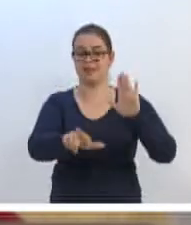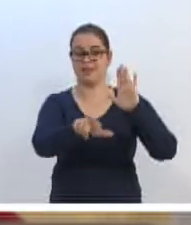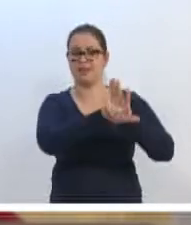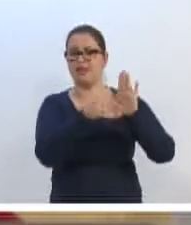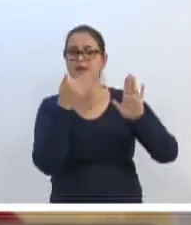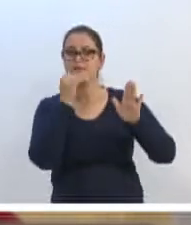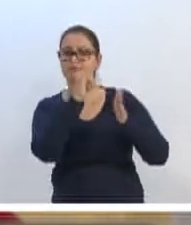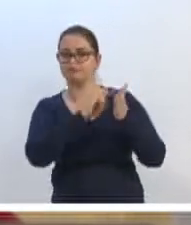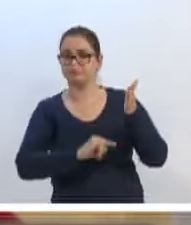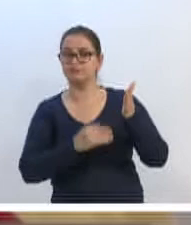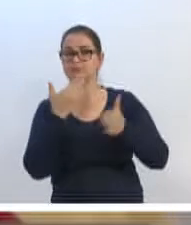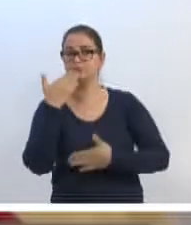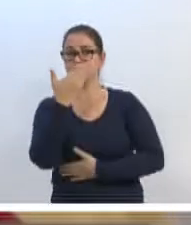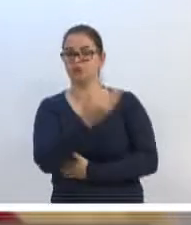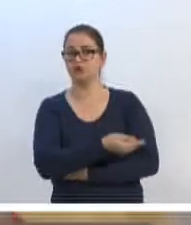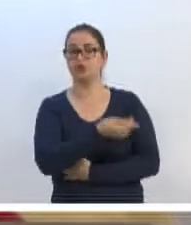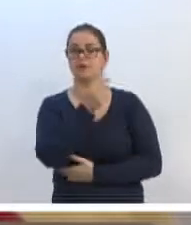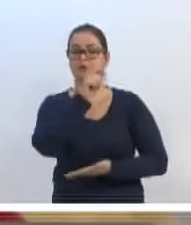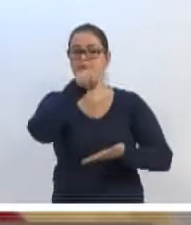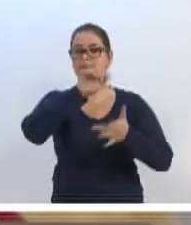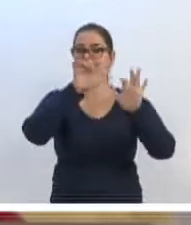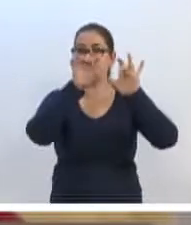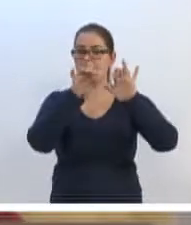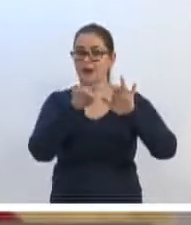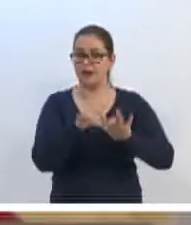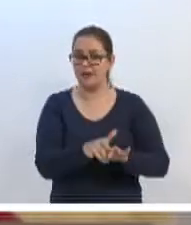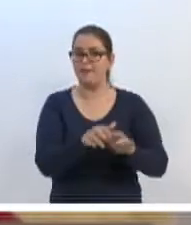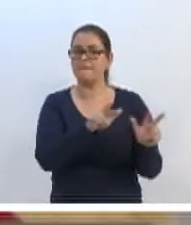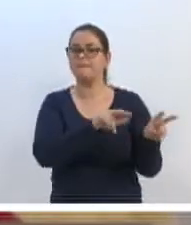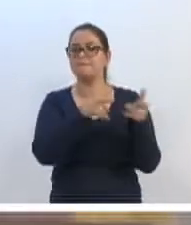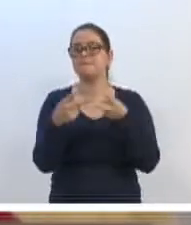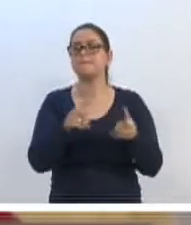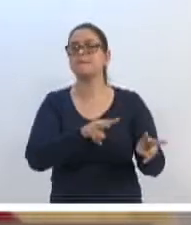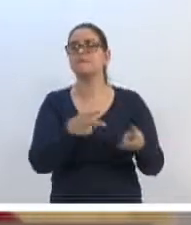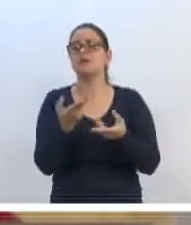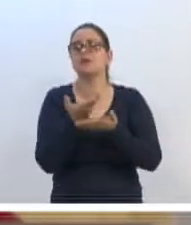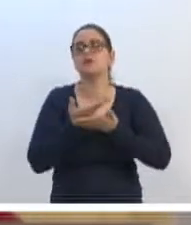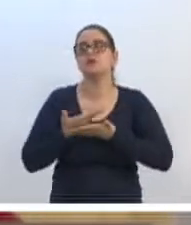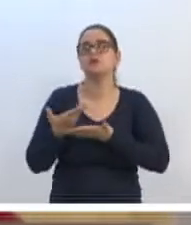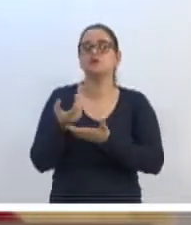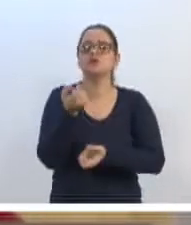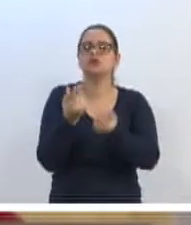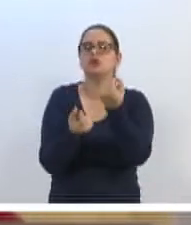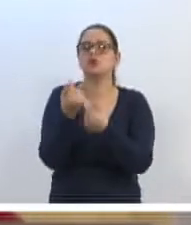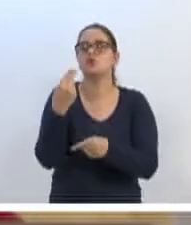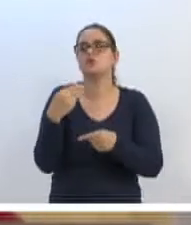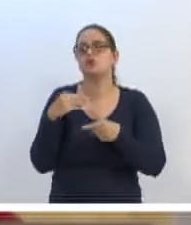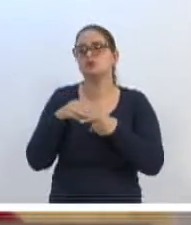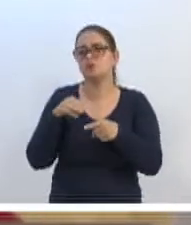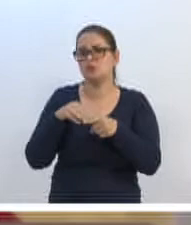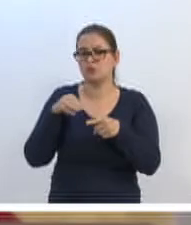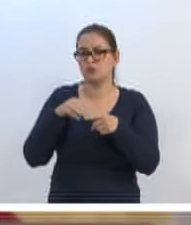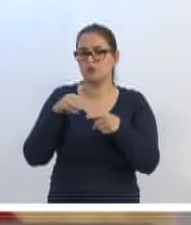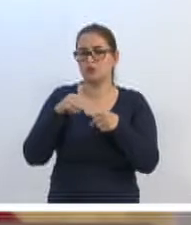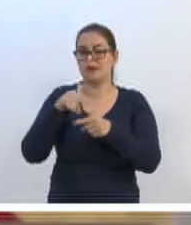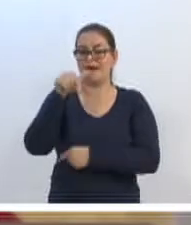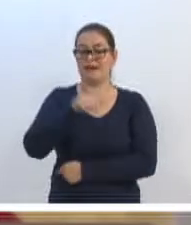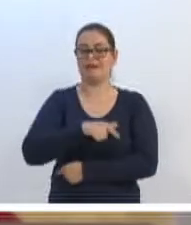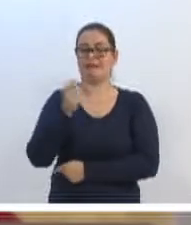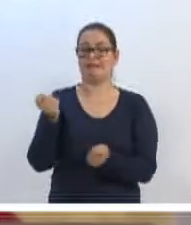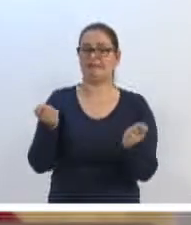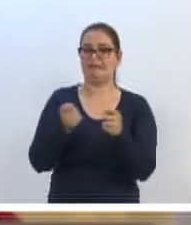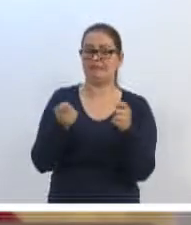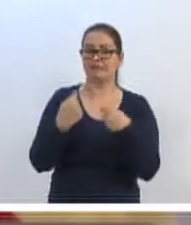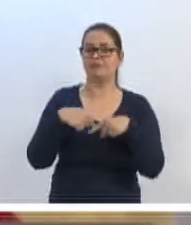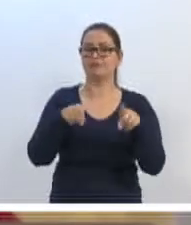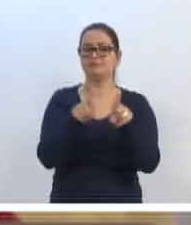foi, literalmente, transcrita, através de alguns estudos de alguns municípios, e aqui nós temos a possibilidade,